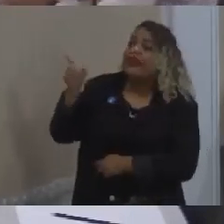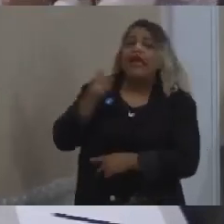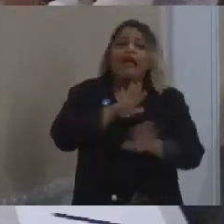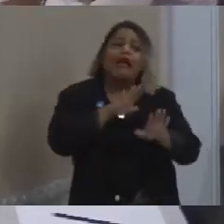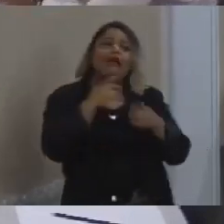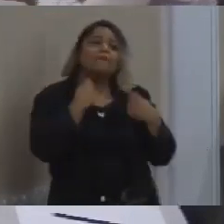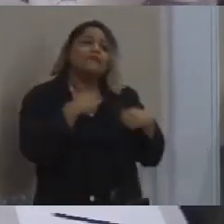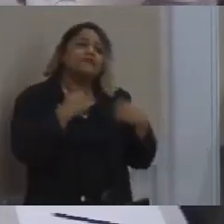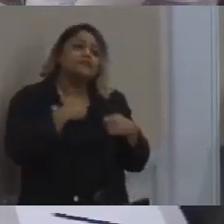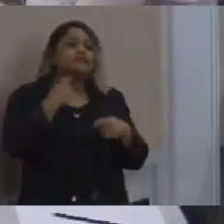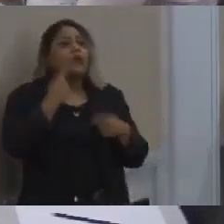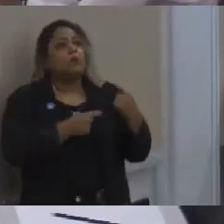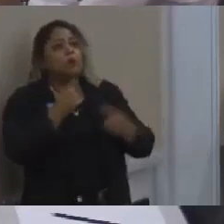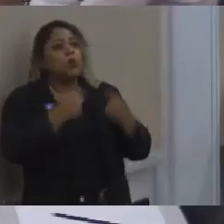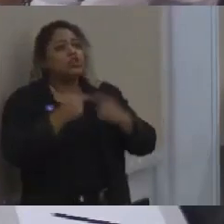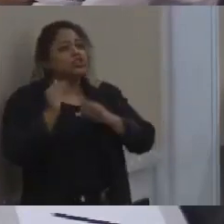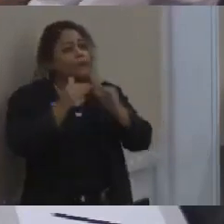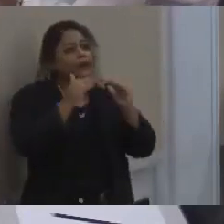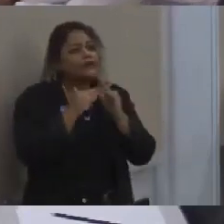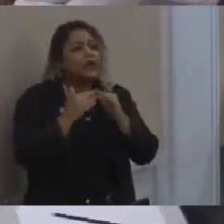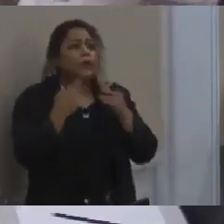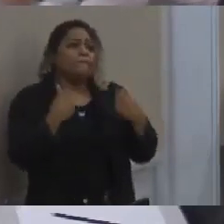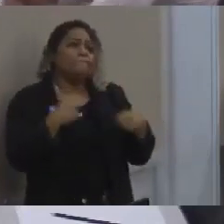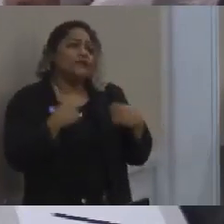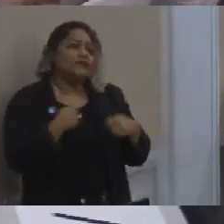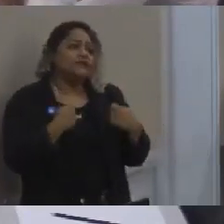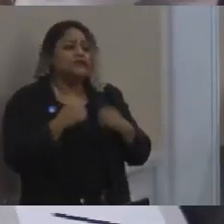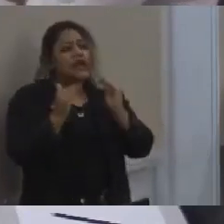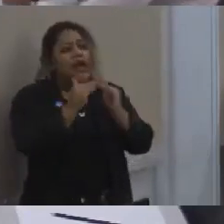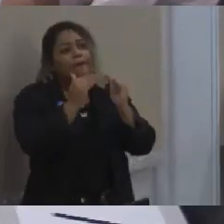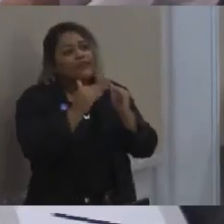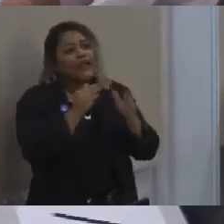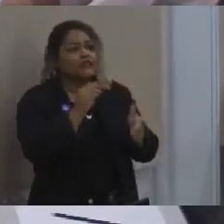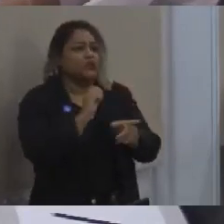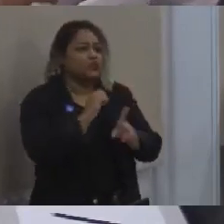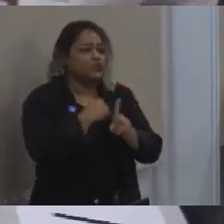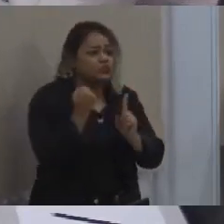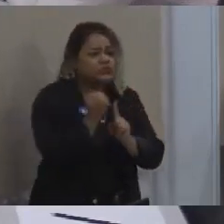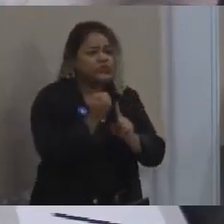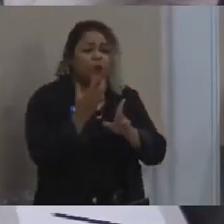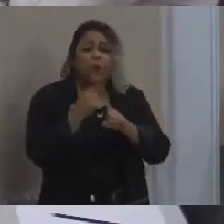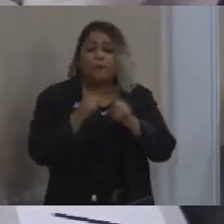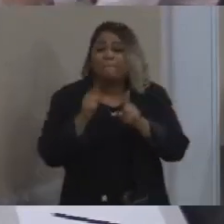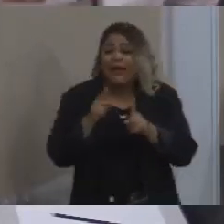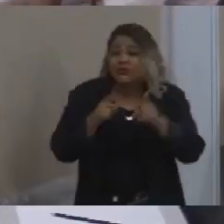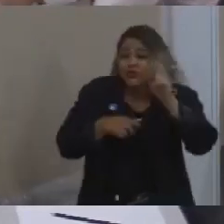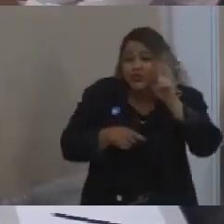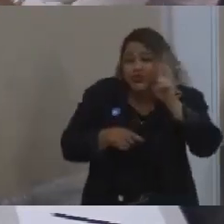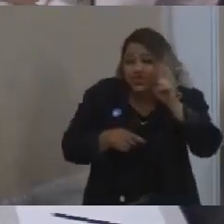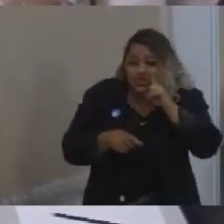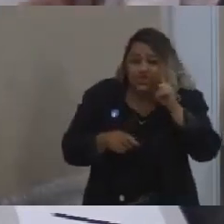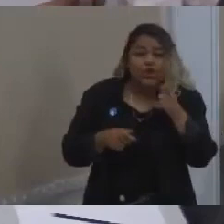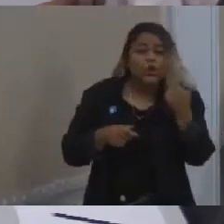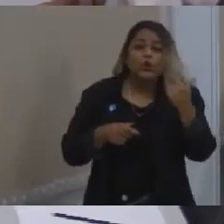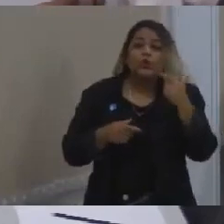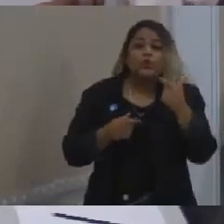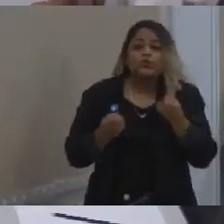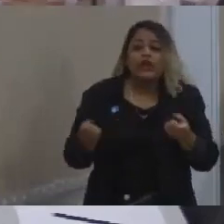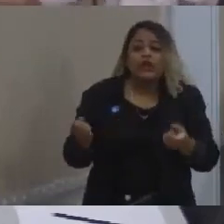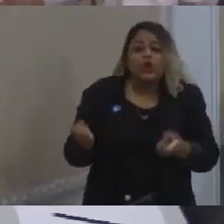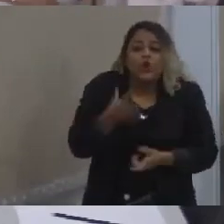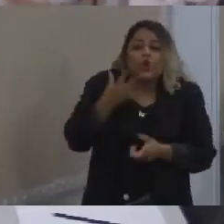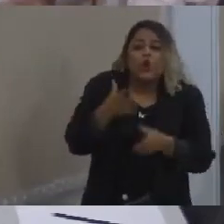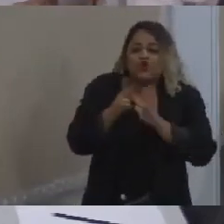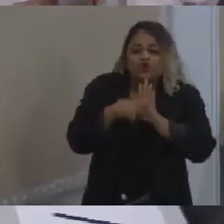social, mas na hora que a gente vai para o dia a dia prático, não tem oferta, não tem projeto novo sendo feito na cidade,